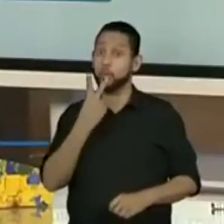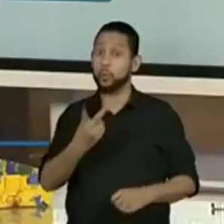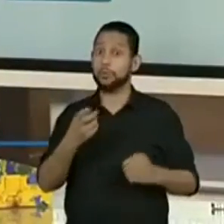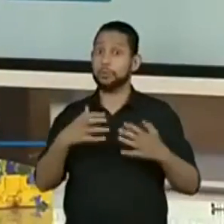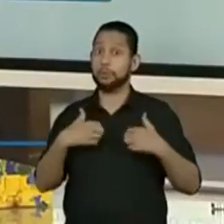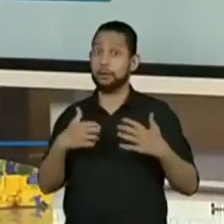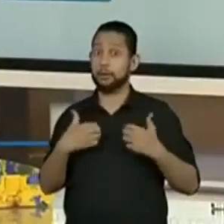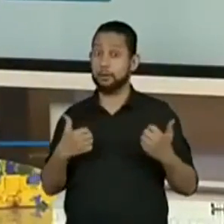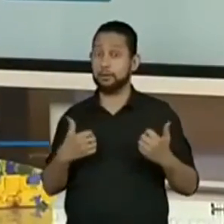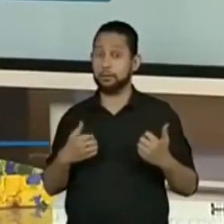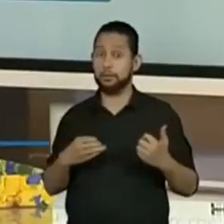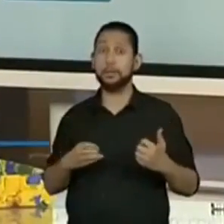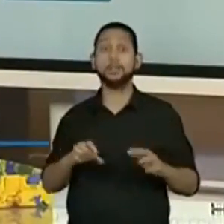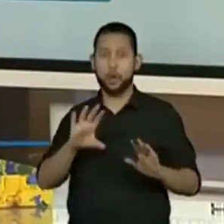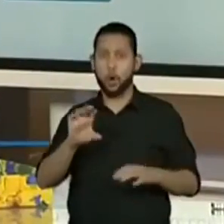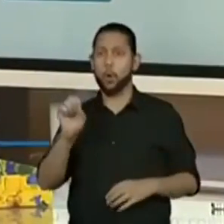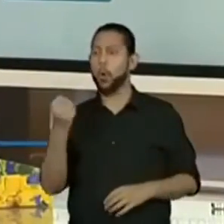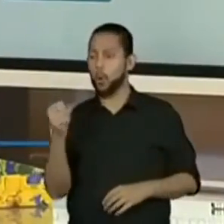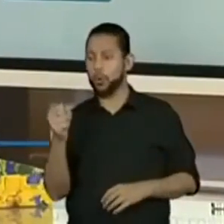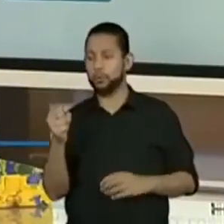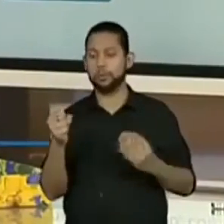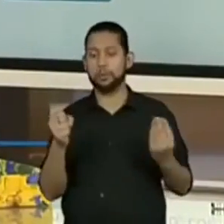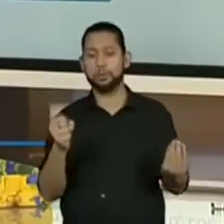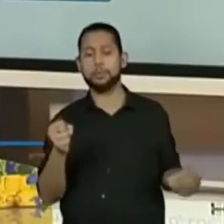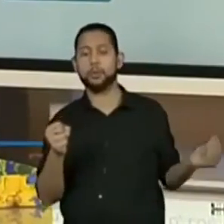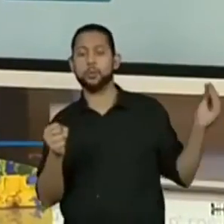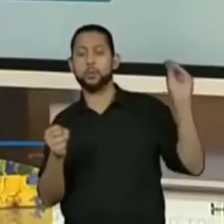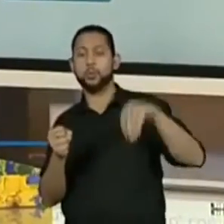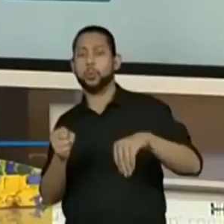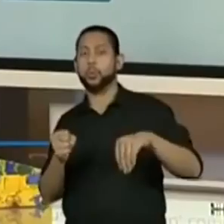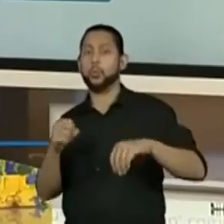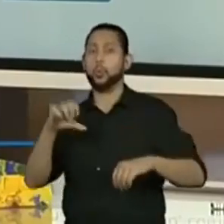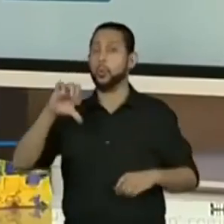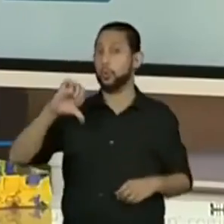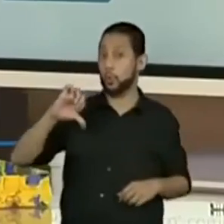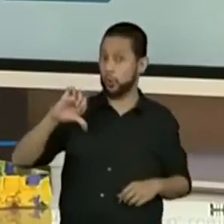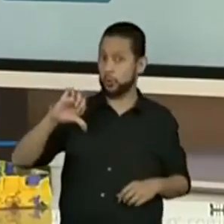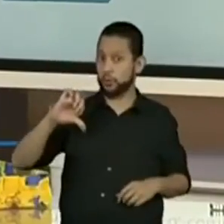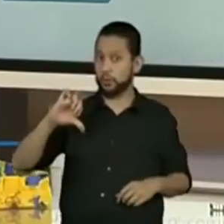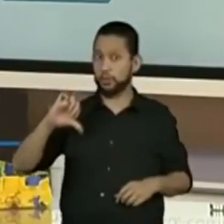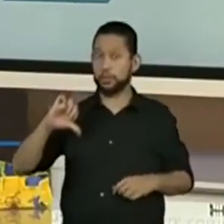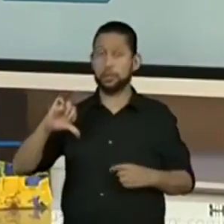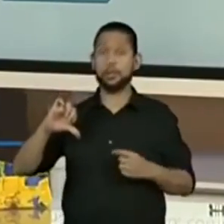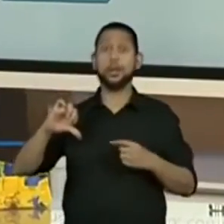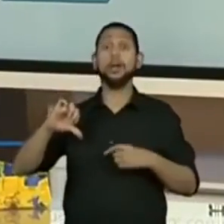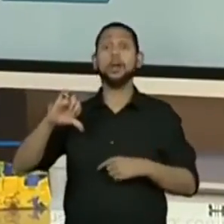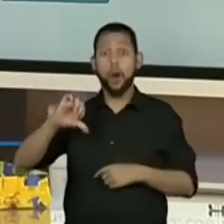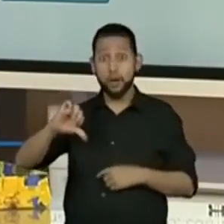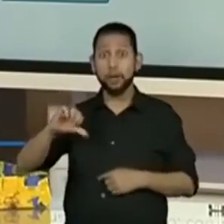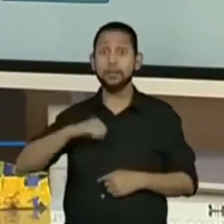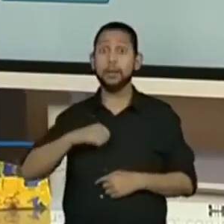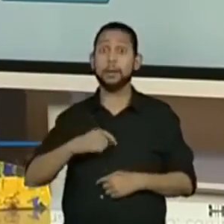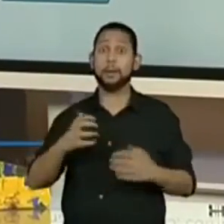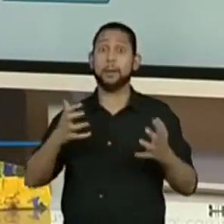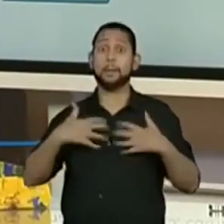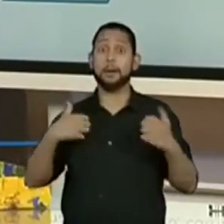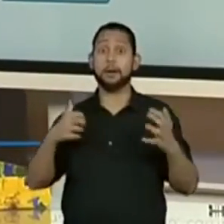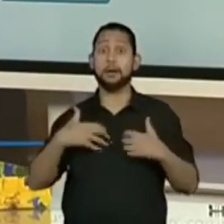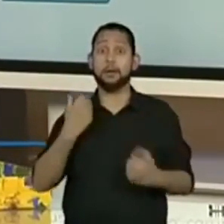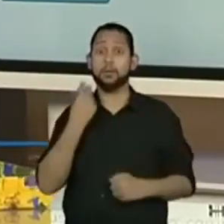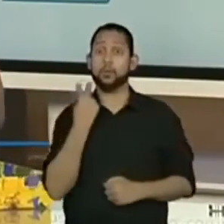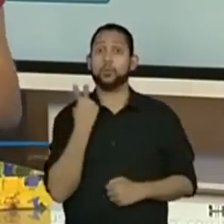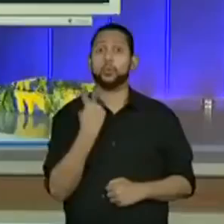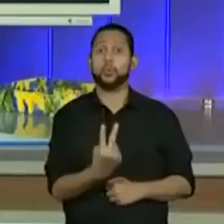Aumentou, eu não tenho mais oito imagens. Aqui, eu tenho nove imagens. Eu tenho dois macacos. Então, vai